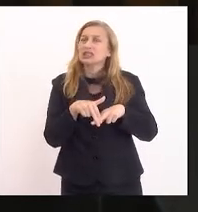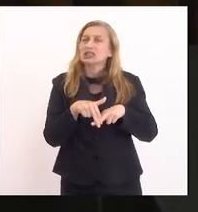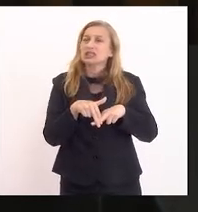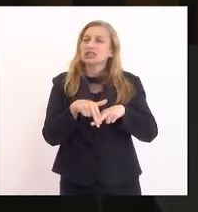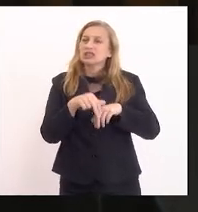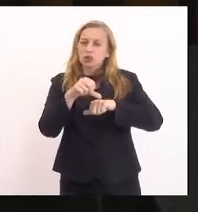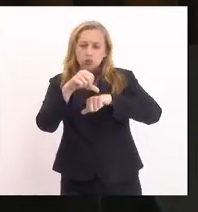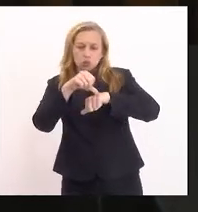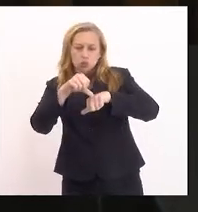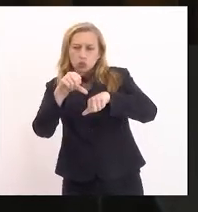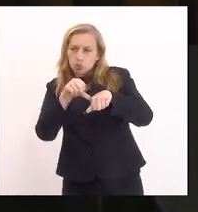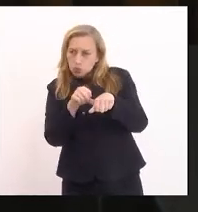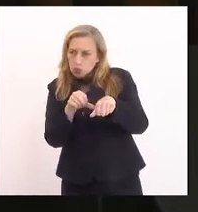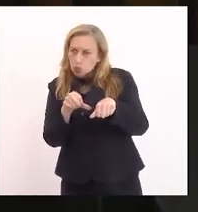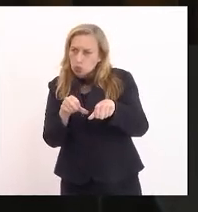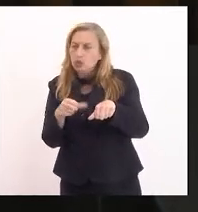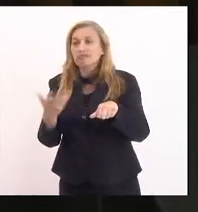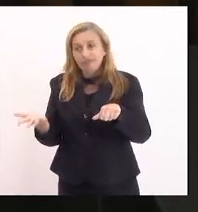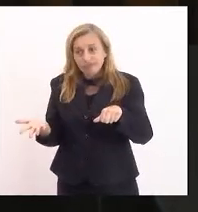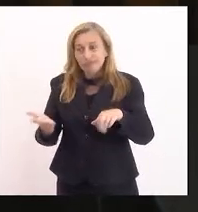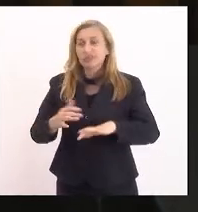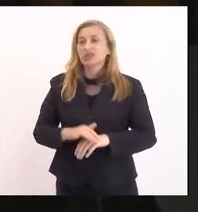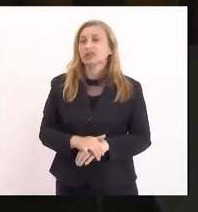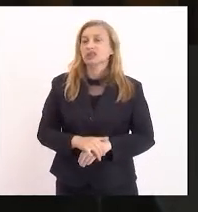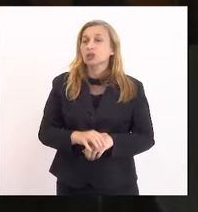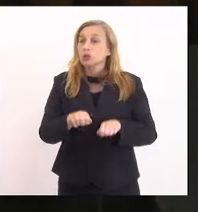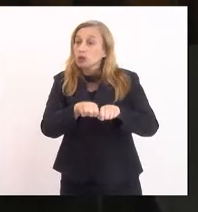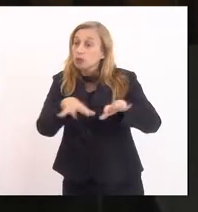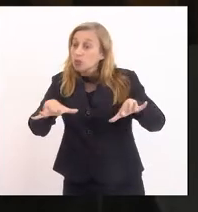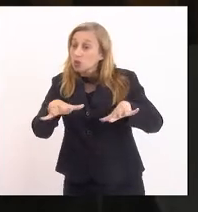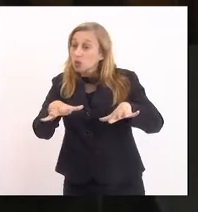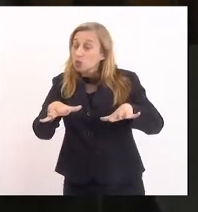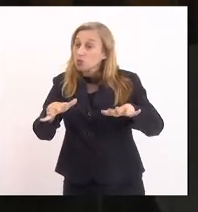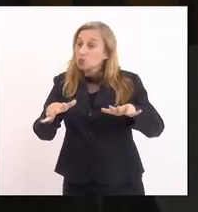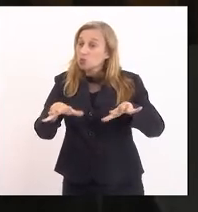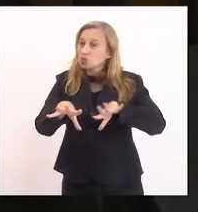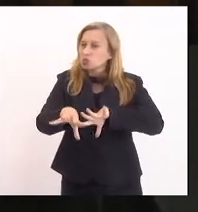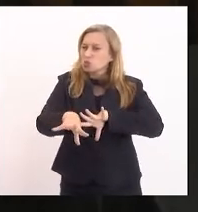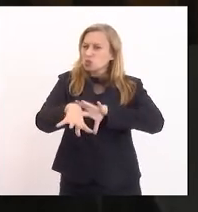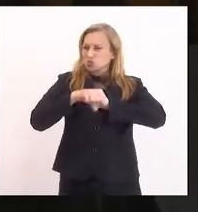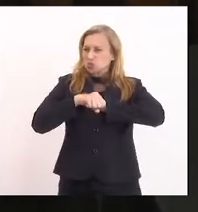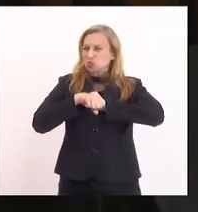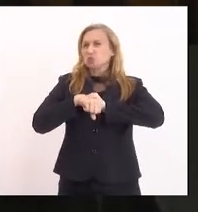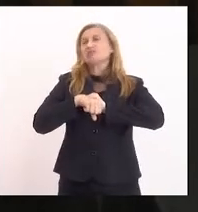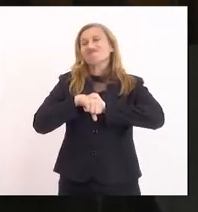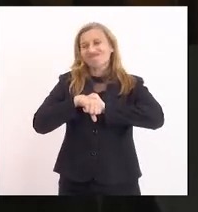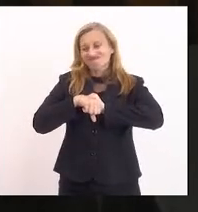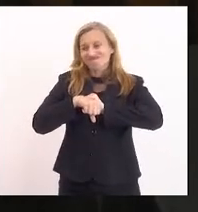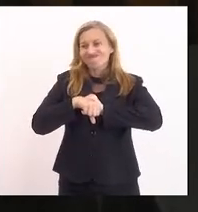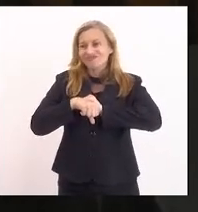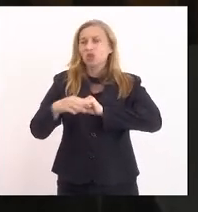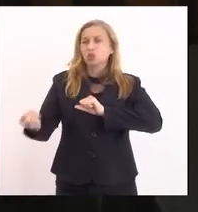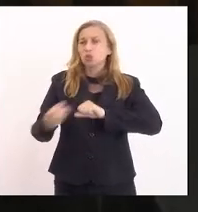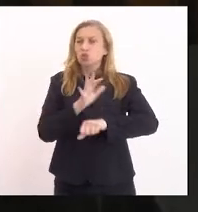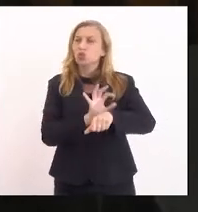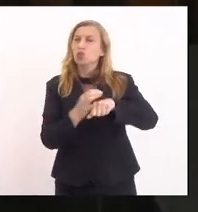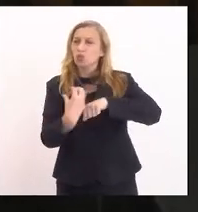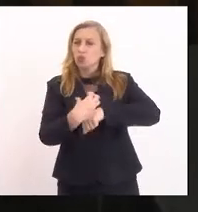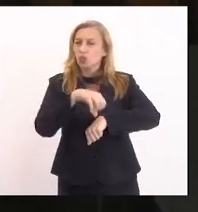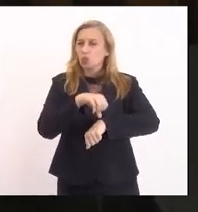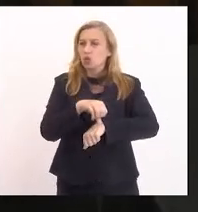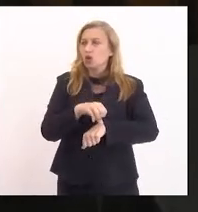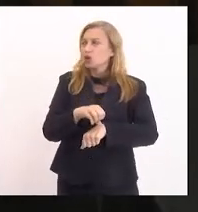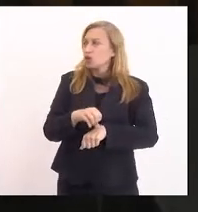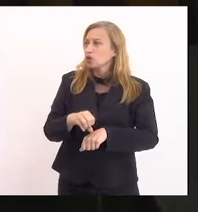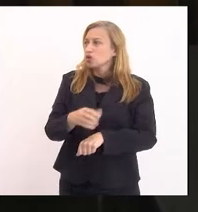variante Ômicron, que ampliou muito o contágio do novo coronavírus no Rio de